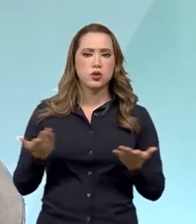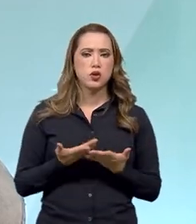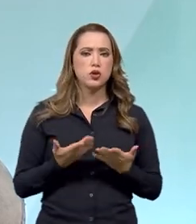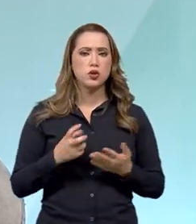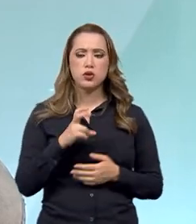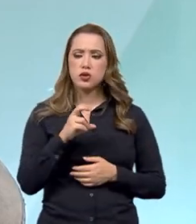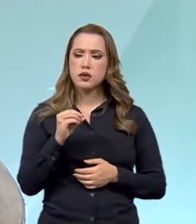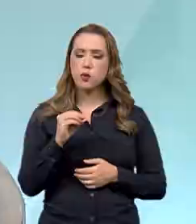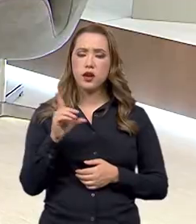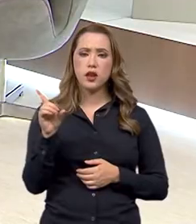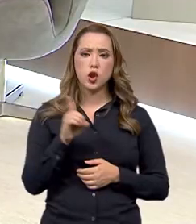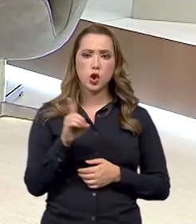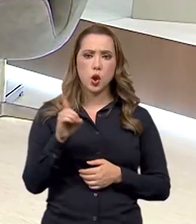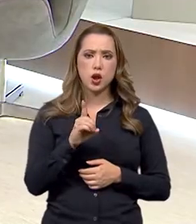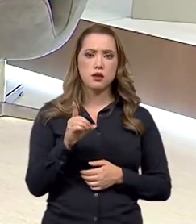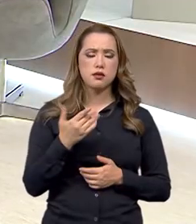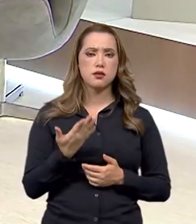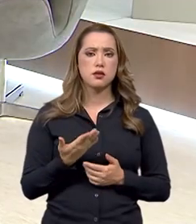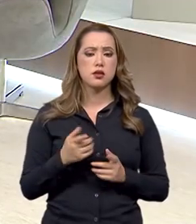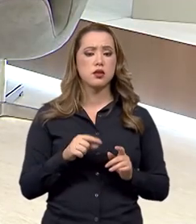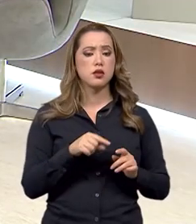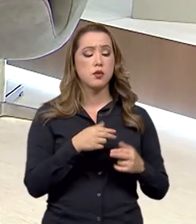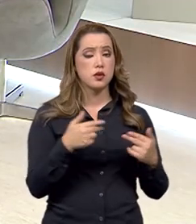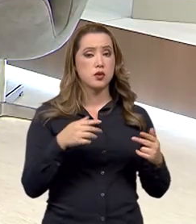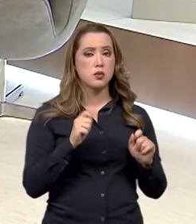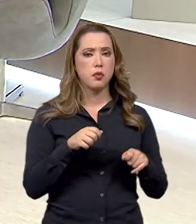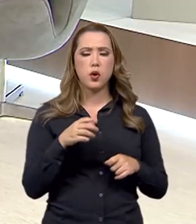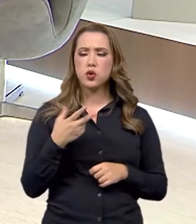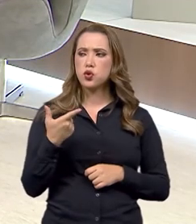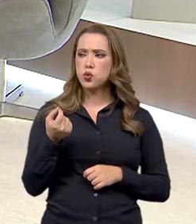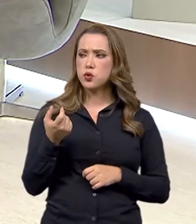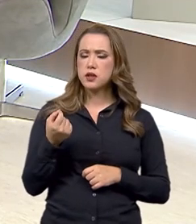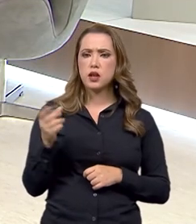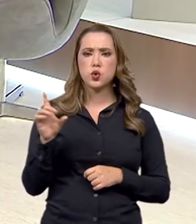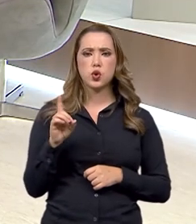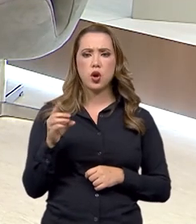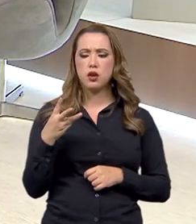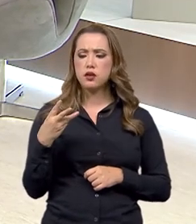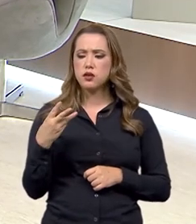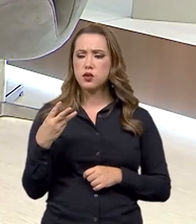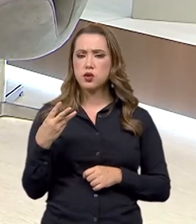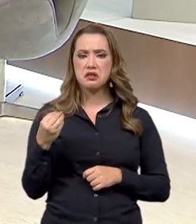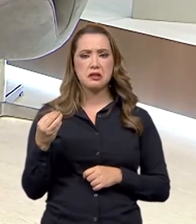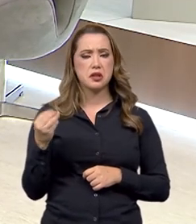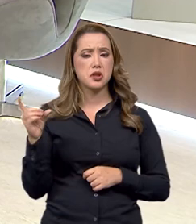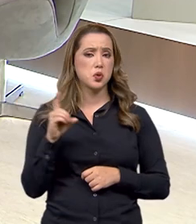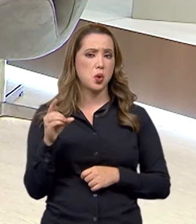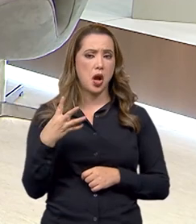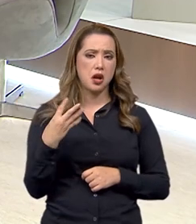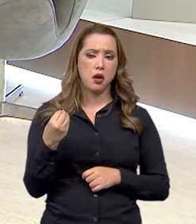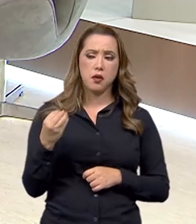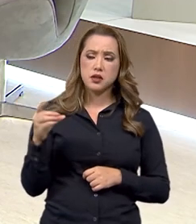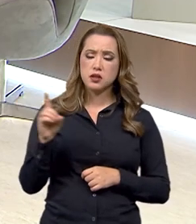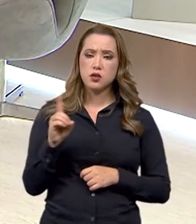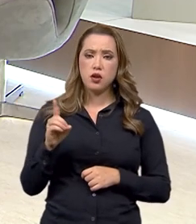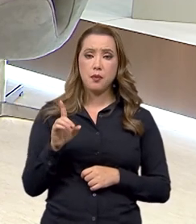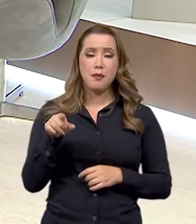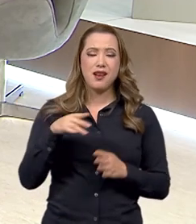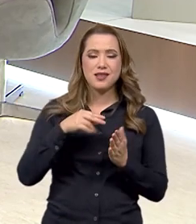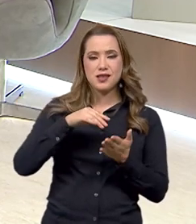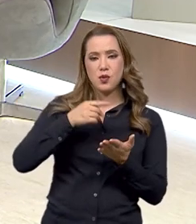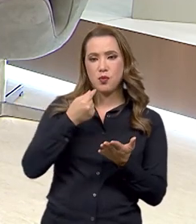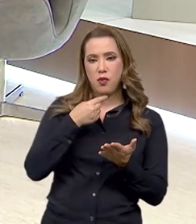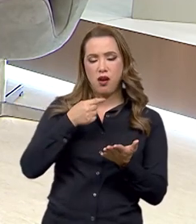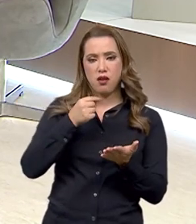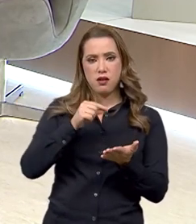de 50 dólares, então o produto pode estar custando 200, 300, 400 dólares e se declara como se fosse 50 dólares, aí não há o